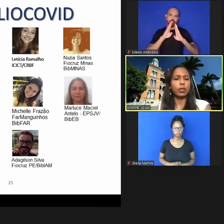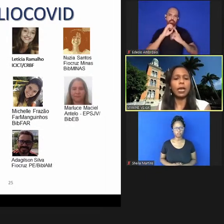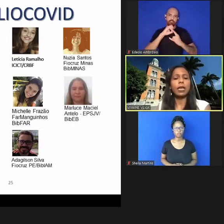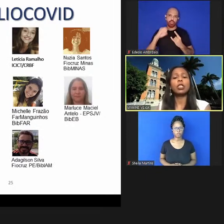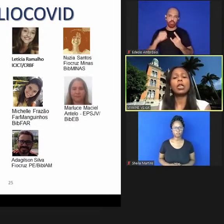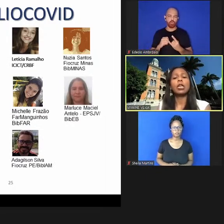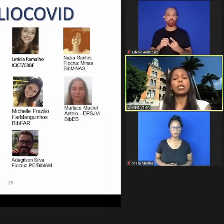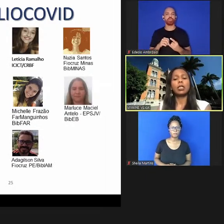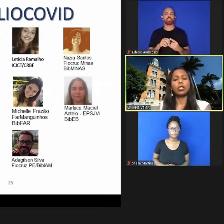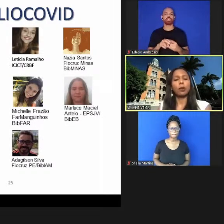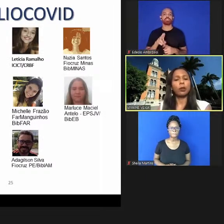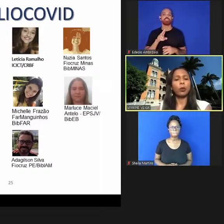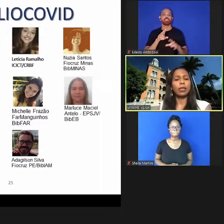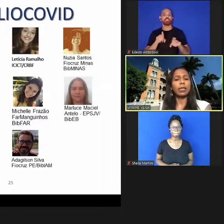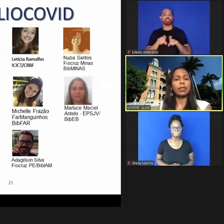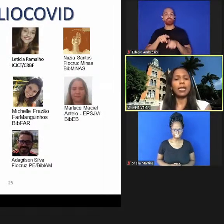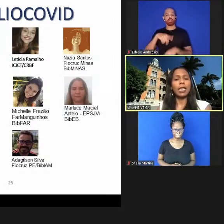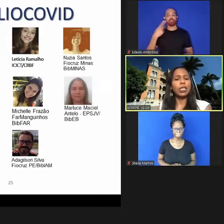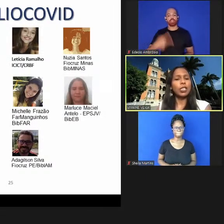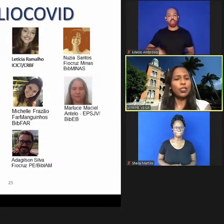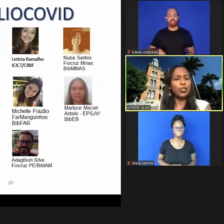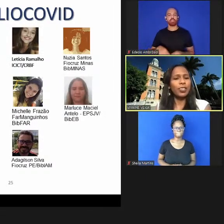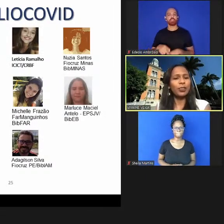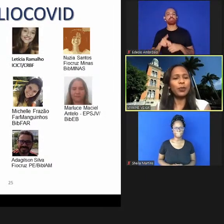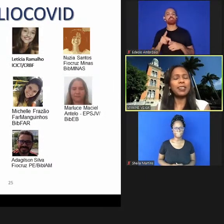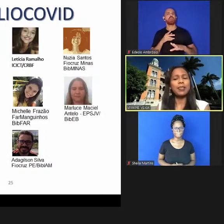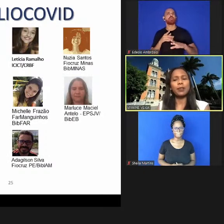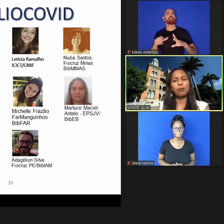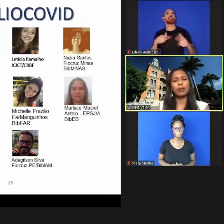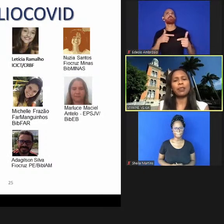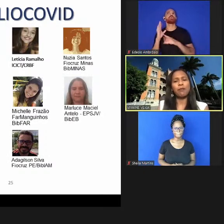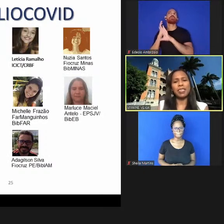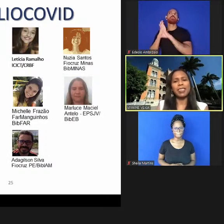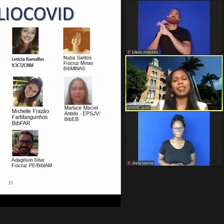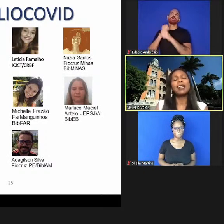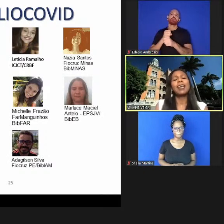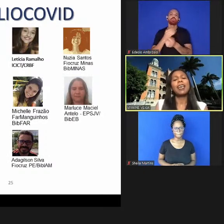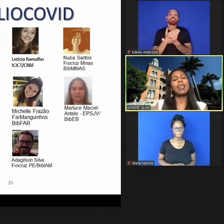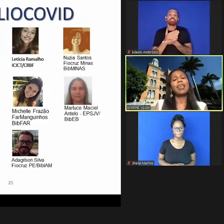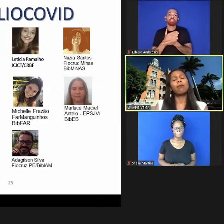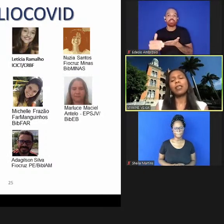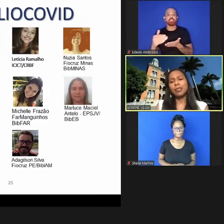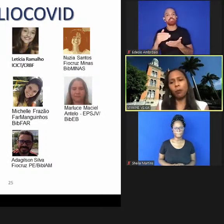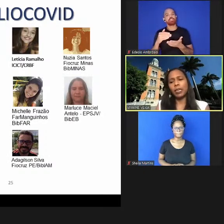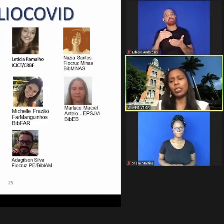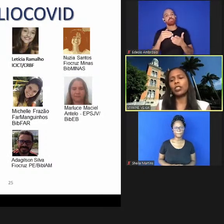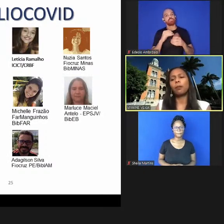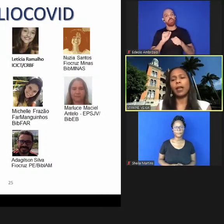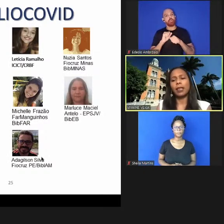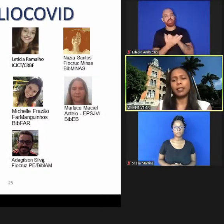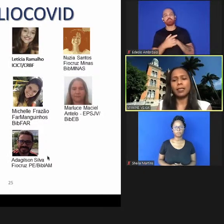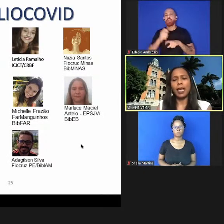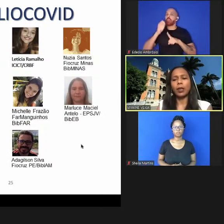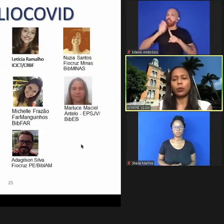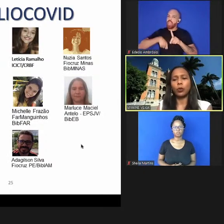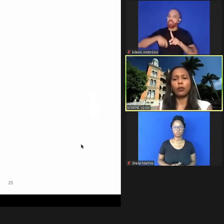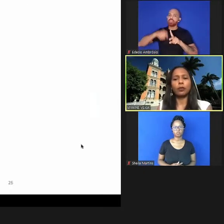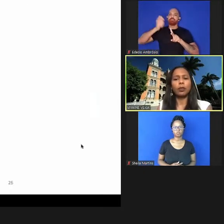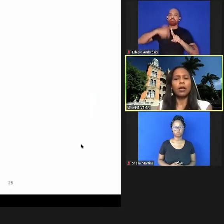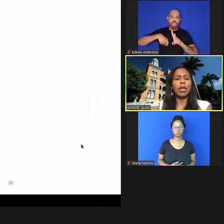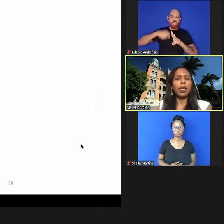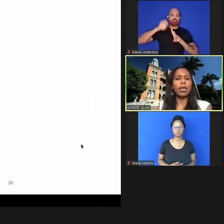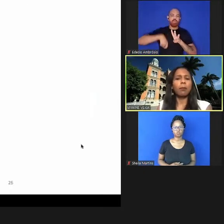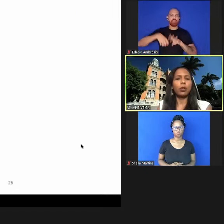regionais e que estão atuando aí desde do início da pandemia mensalmente para que saia um